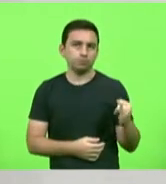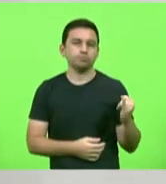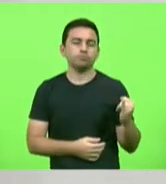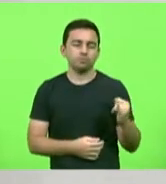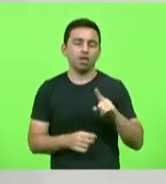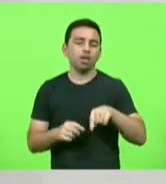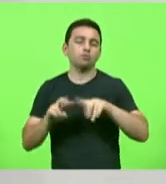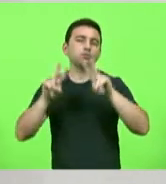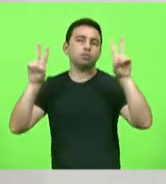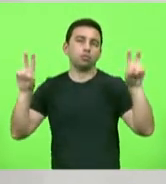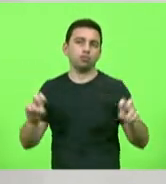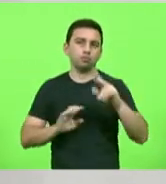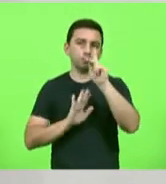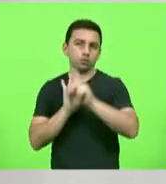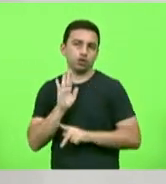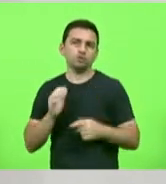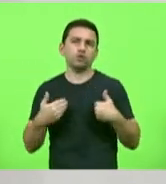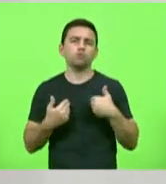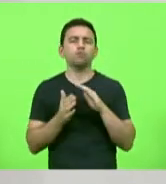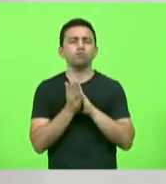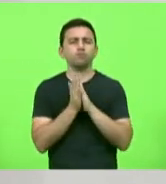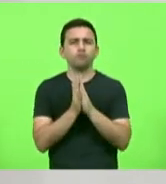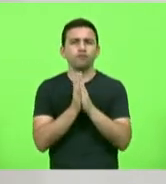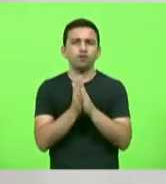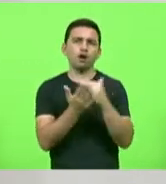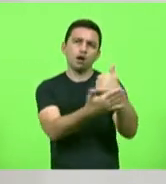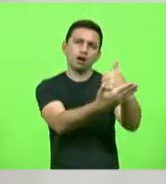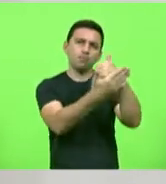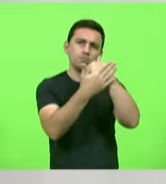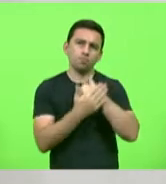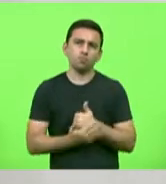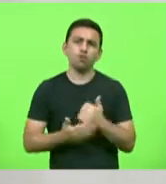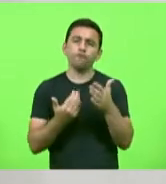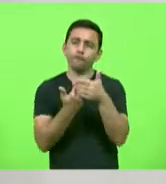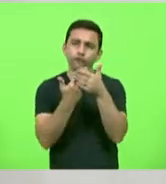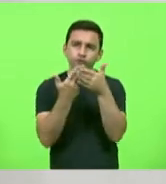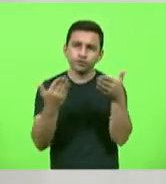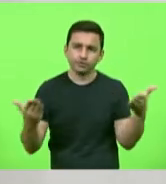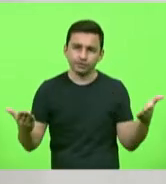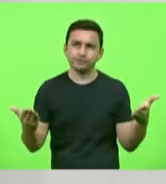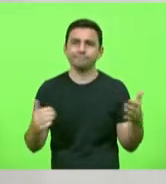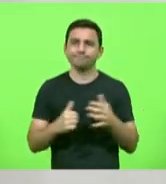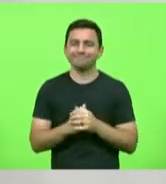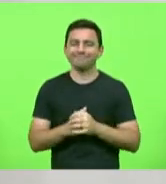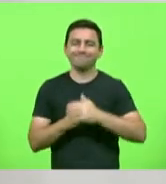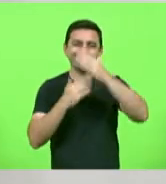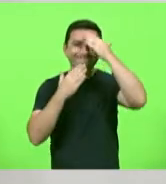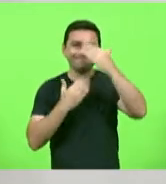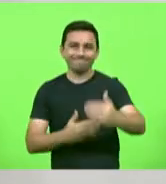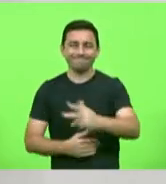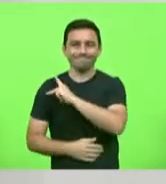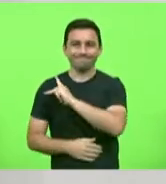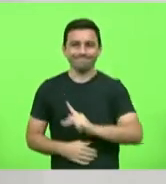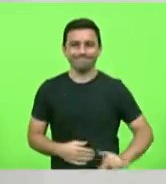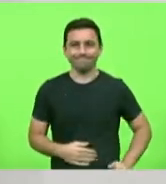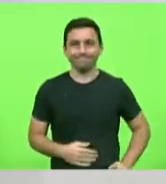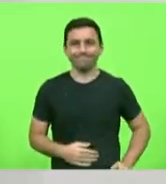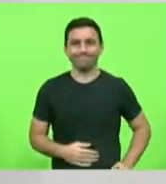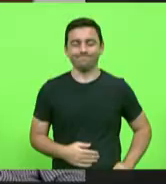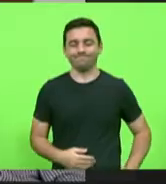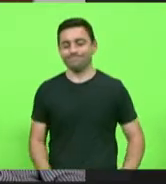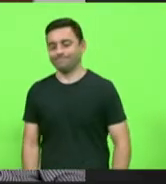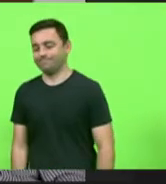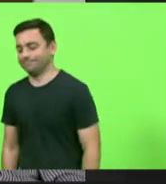o tema do projeto e conto com o apoio de vossas excelências nesse sentido. Obrigado, senhor presidente. Obrigado, deputado